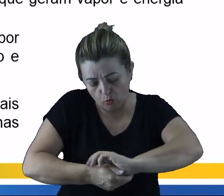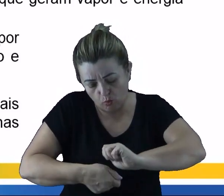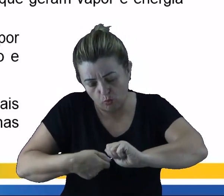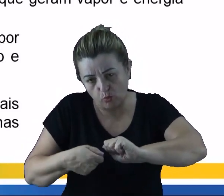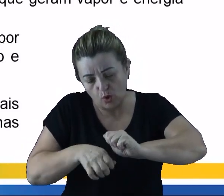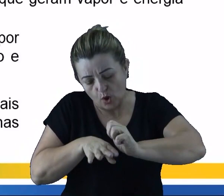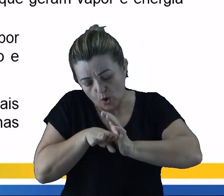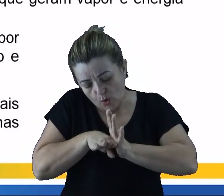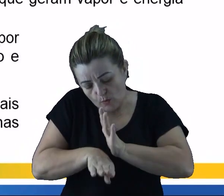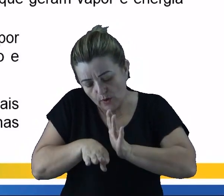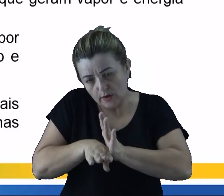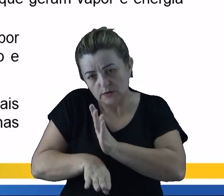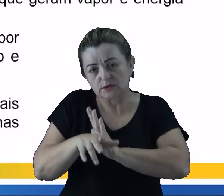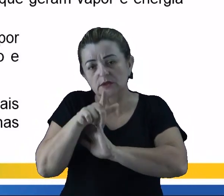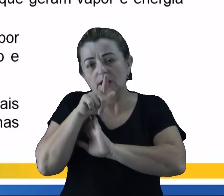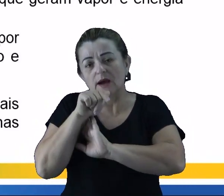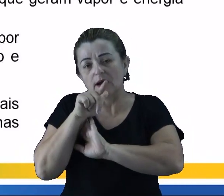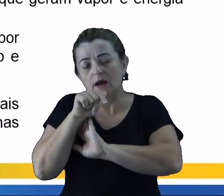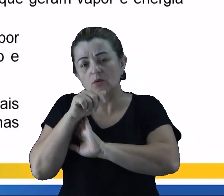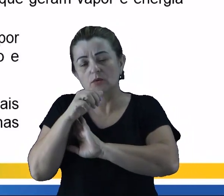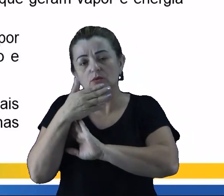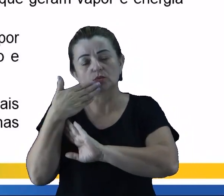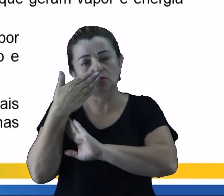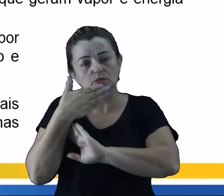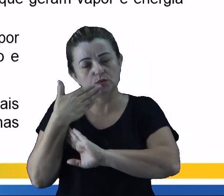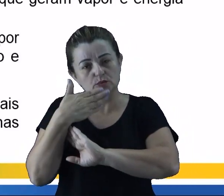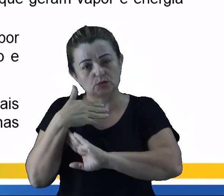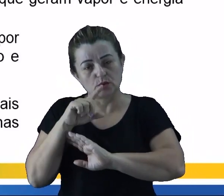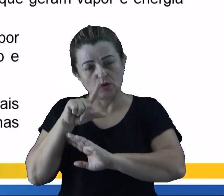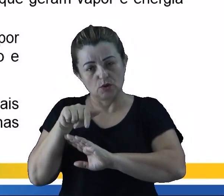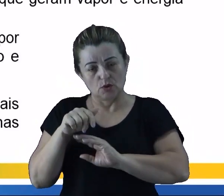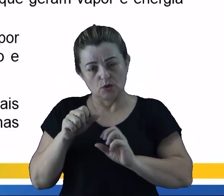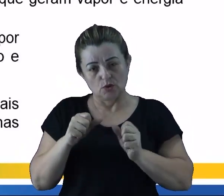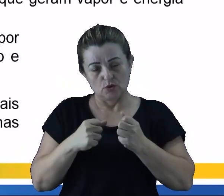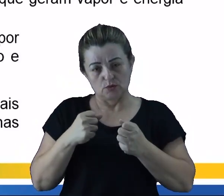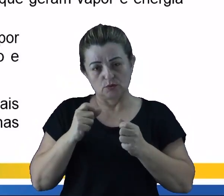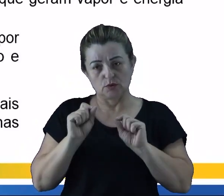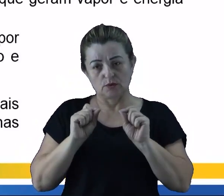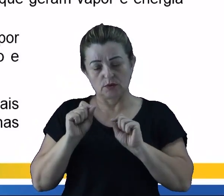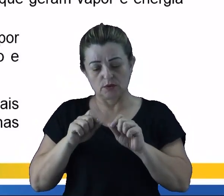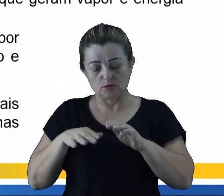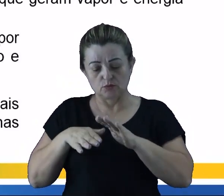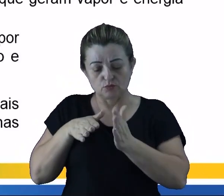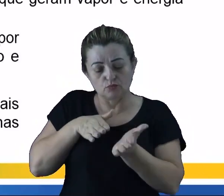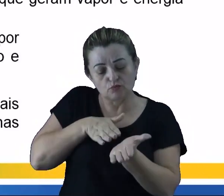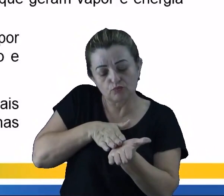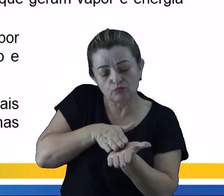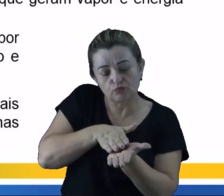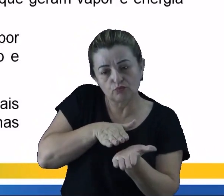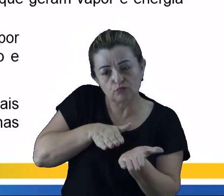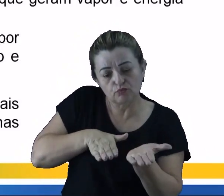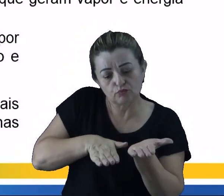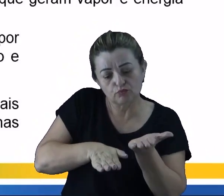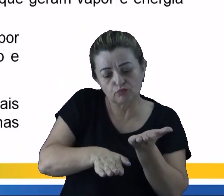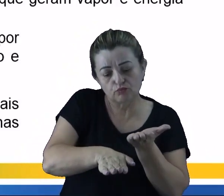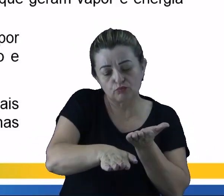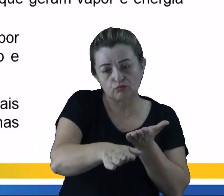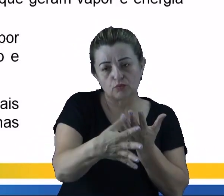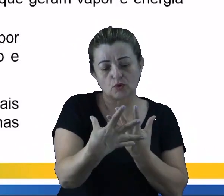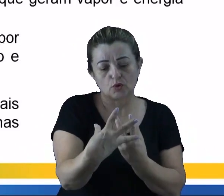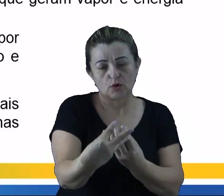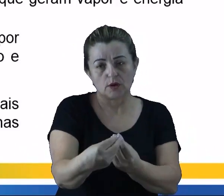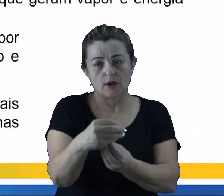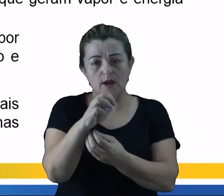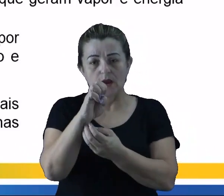retirada do caldo de açúcar, toda a cana é transportada por esteiras e passam por um eletroímão.